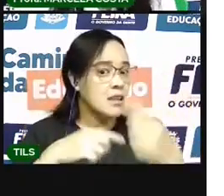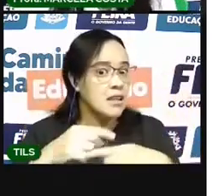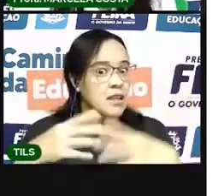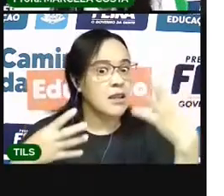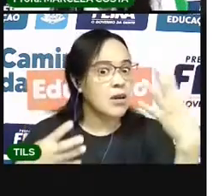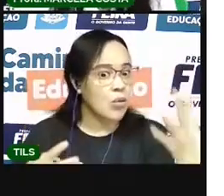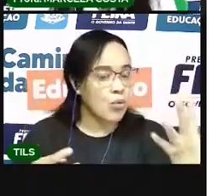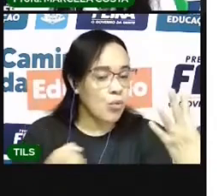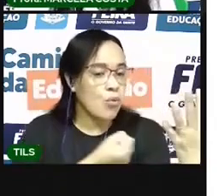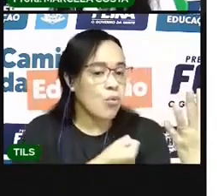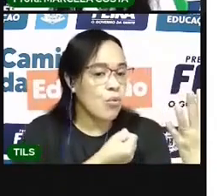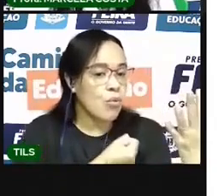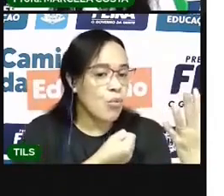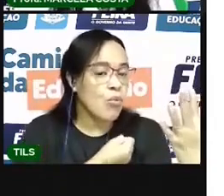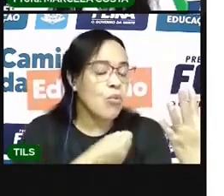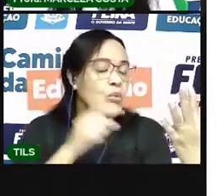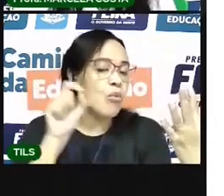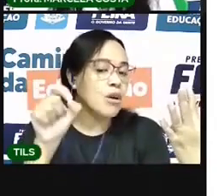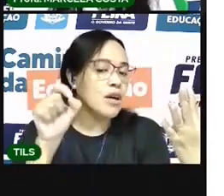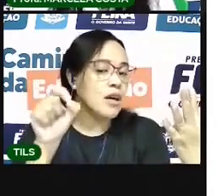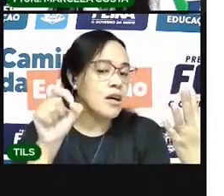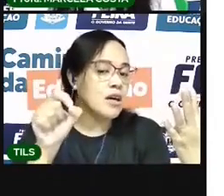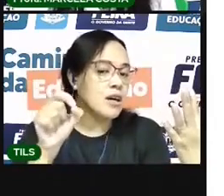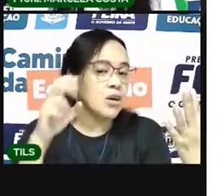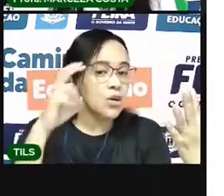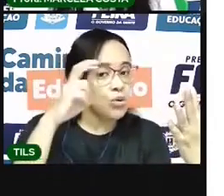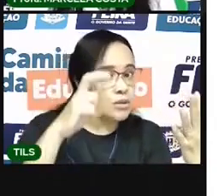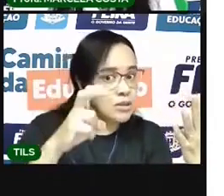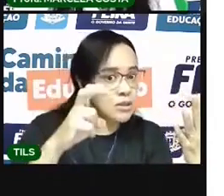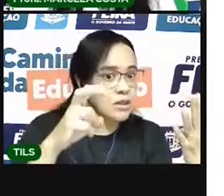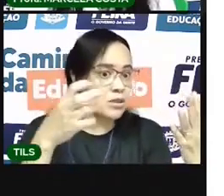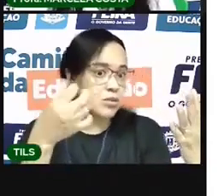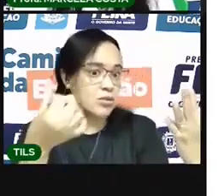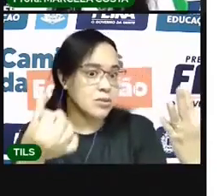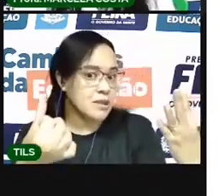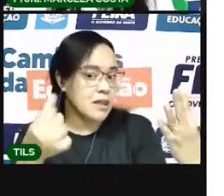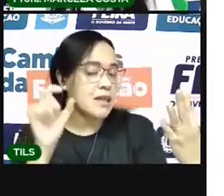4. Vem que número? O 5 ou o 6?